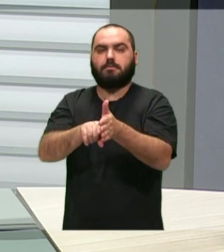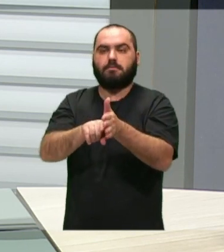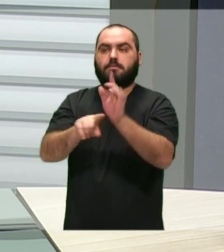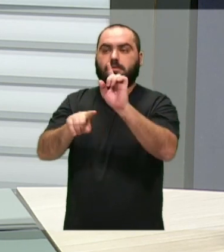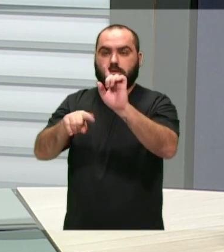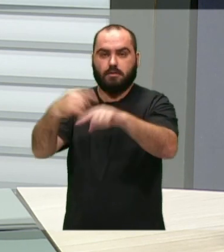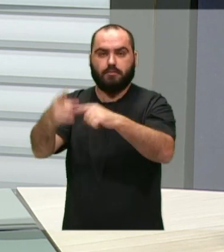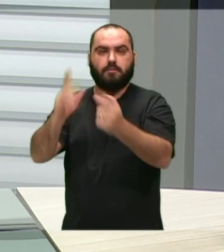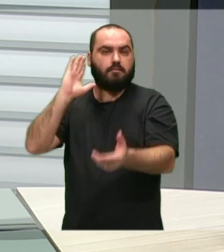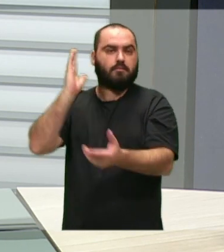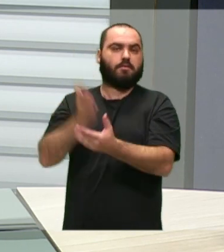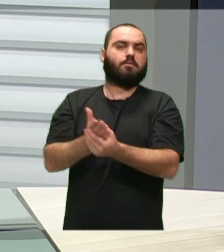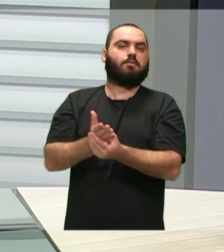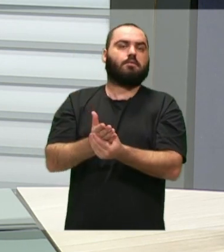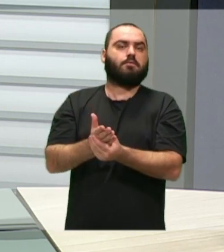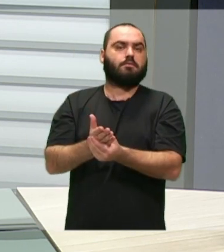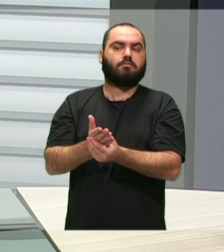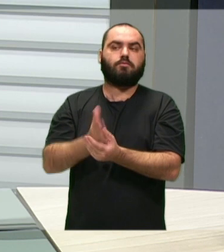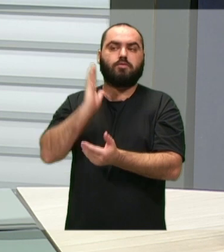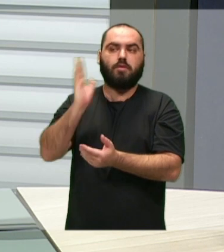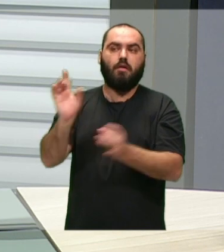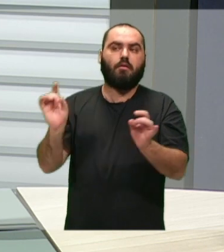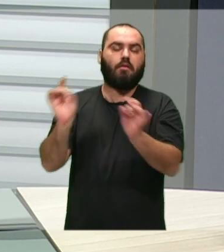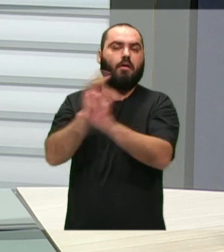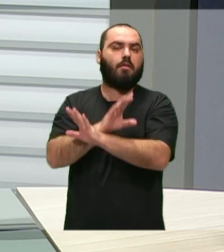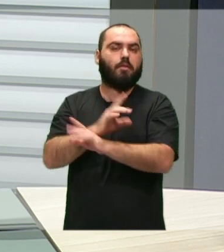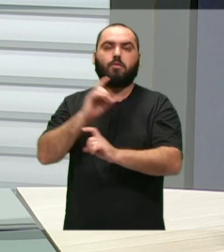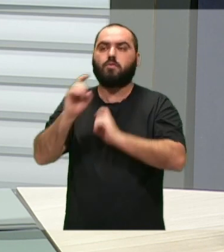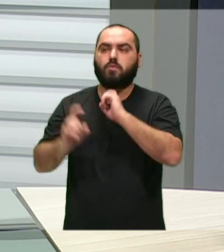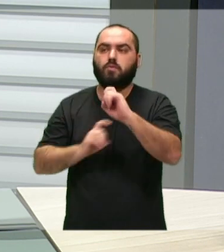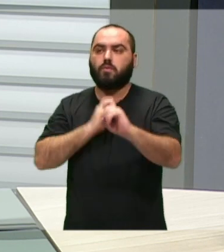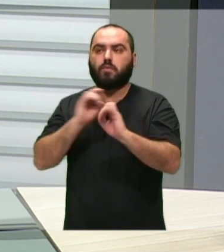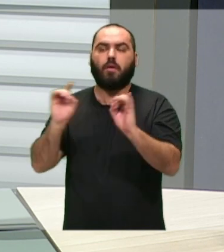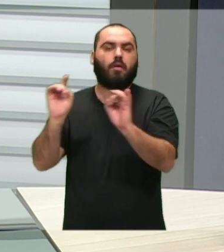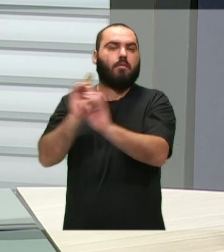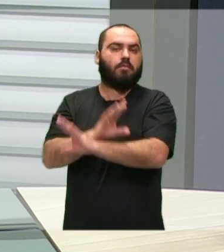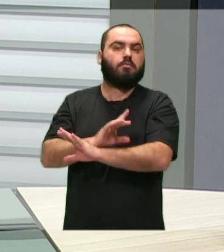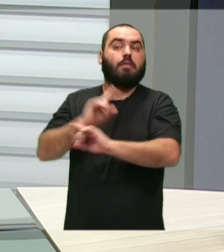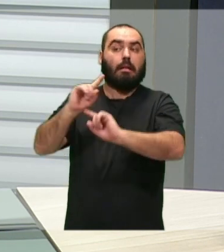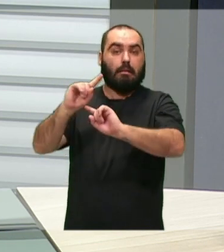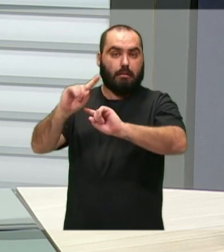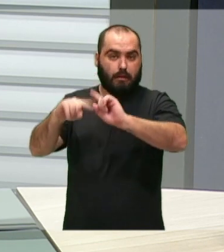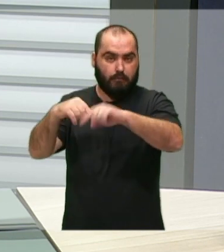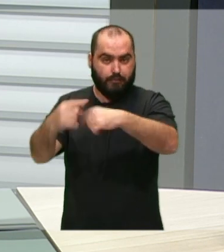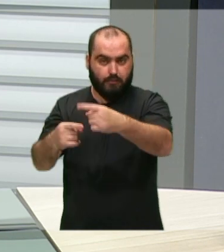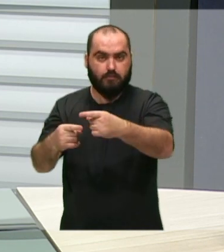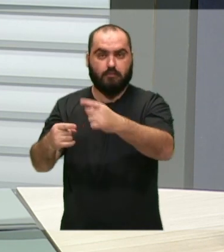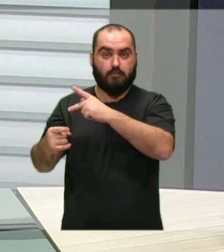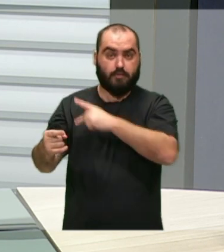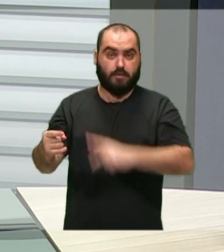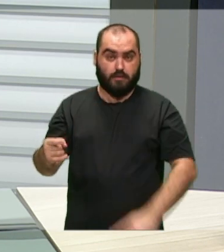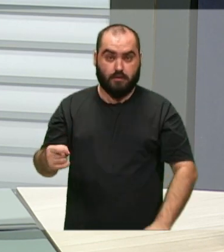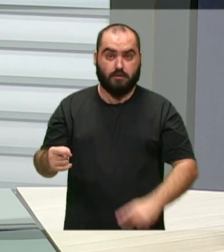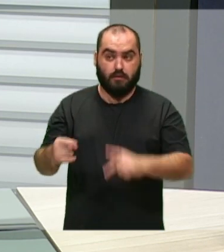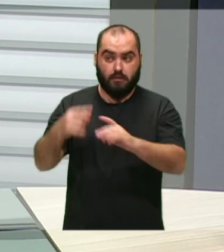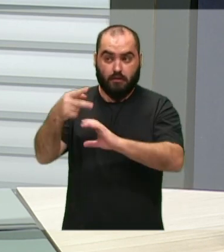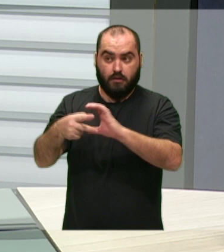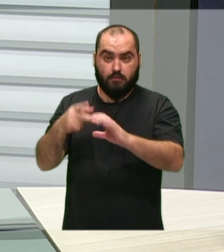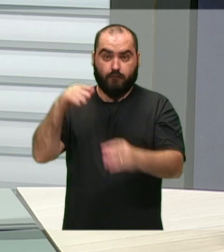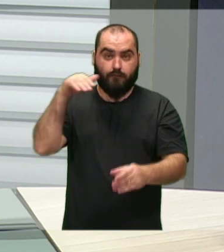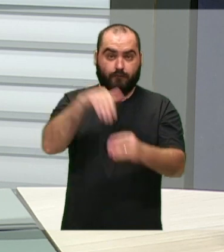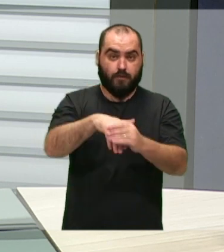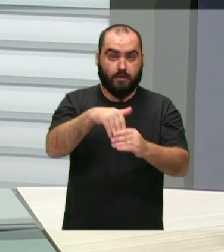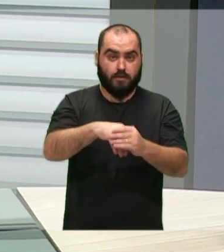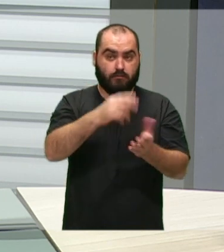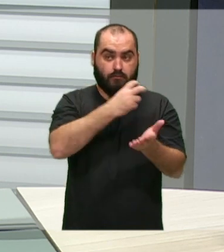do processo onde ele fica saneado com todas as questões para depois a presidência da casa encaminhar numa votação